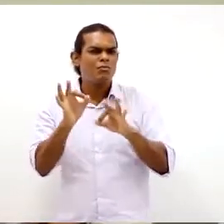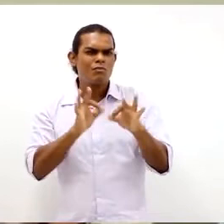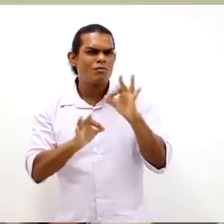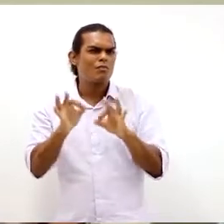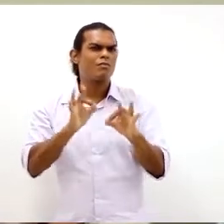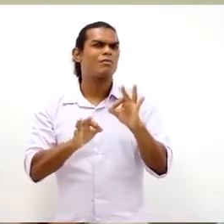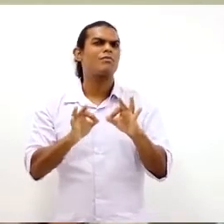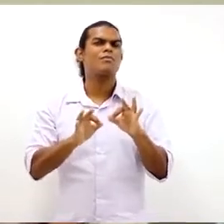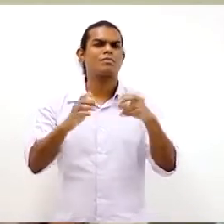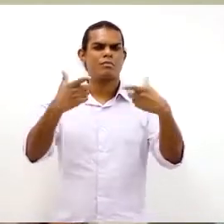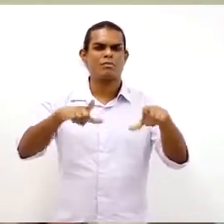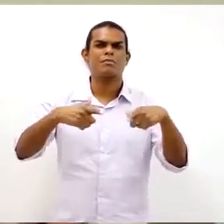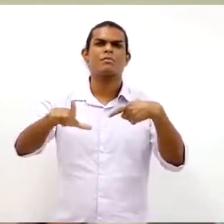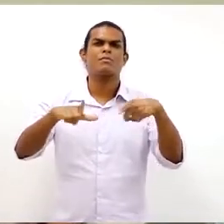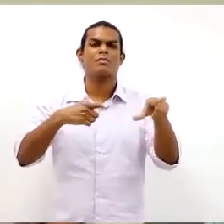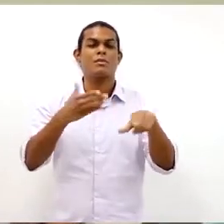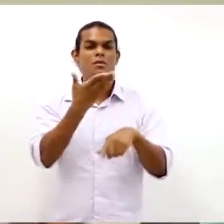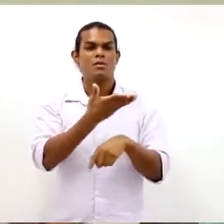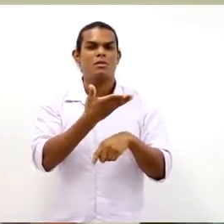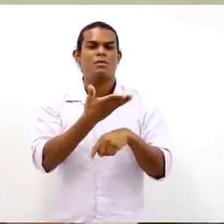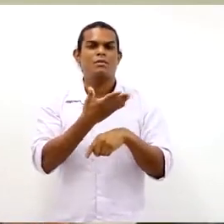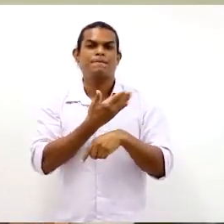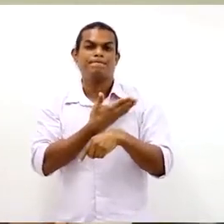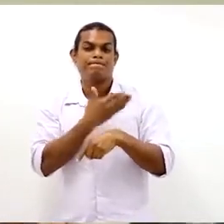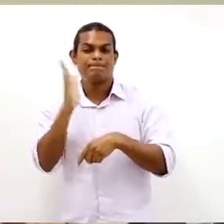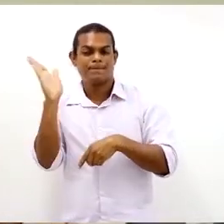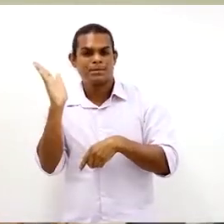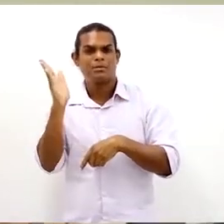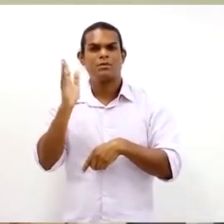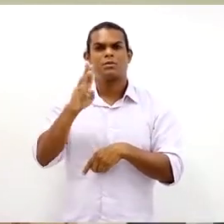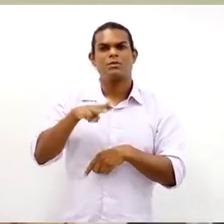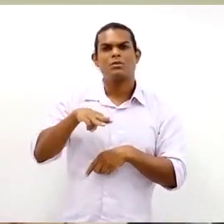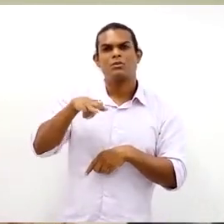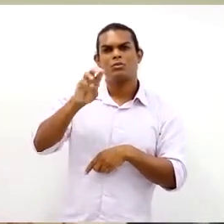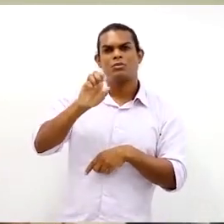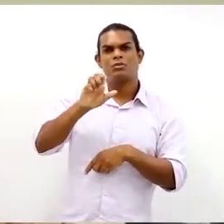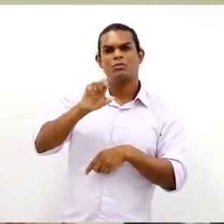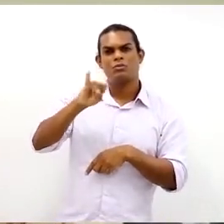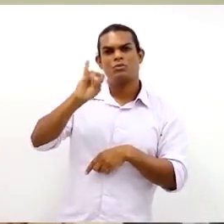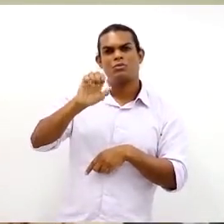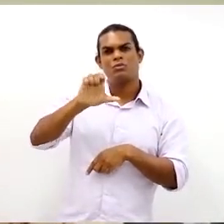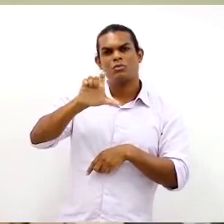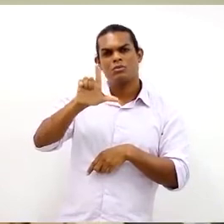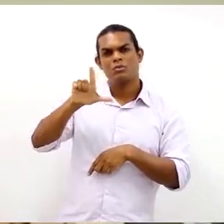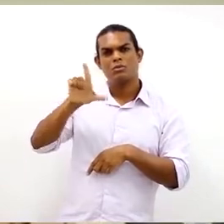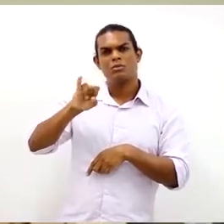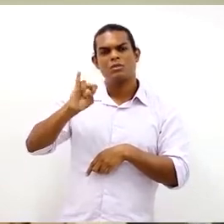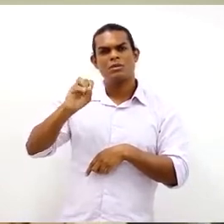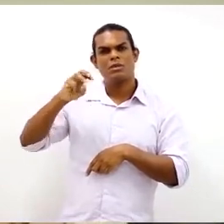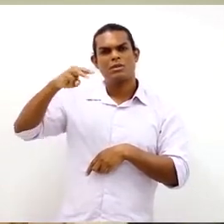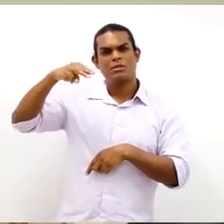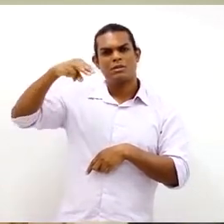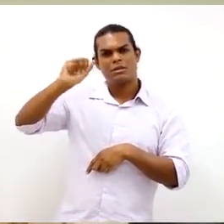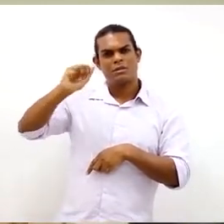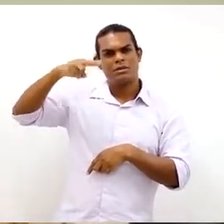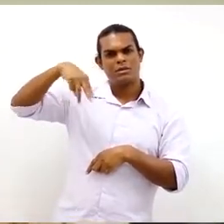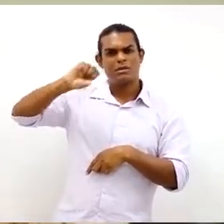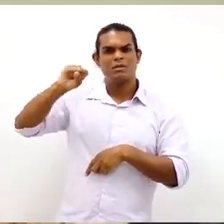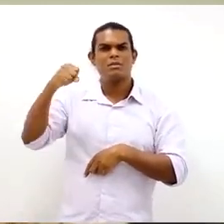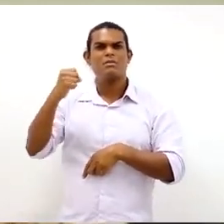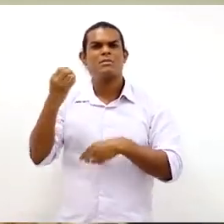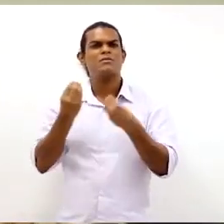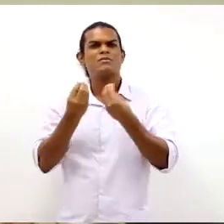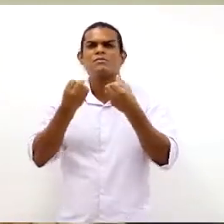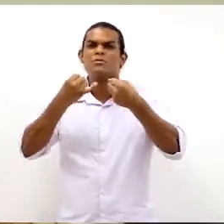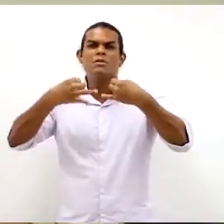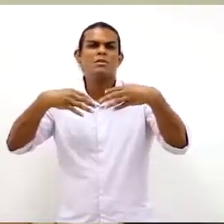nesse escritório, nós estamos aqui com o nosso amigo William, que é um dos trabalhadores dessa empresa. E o William vai dizer para a gente como é que se sente em nível de